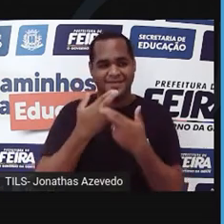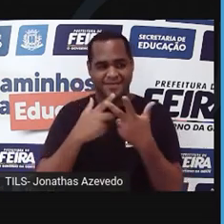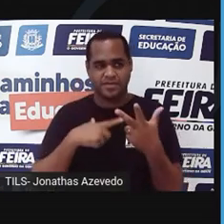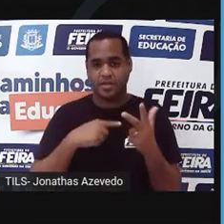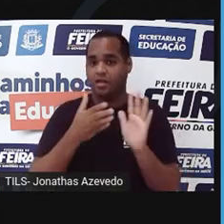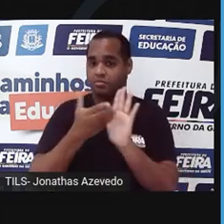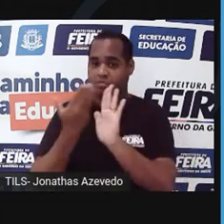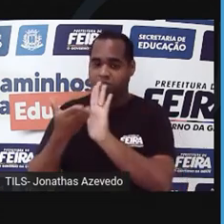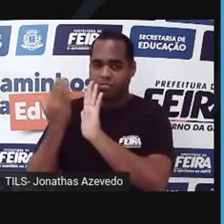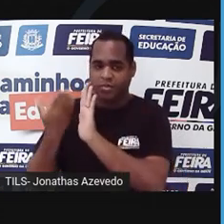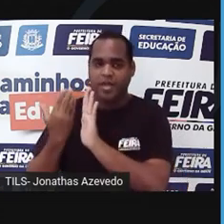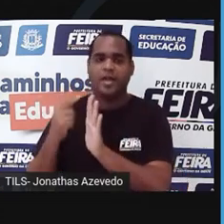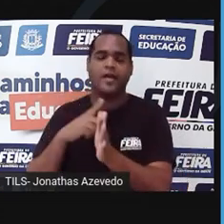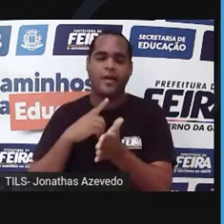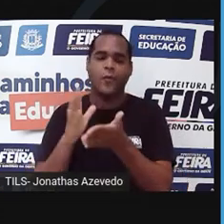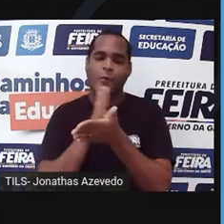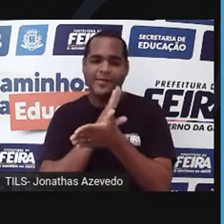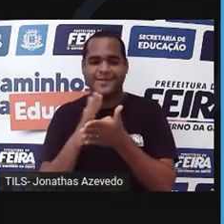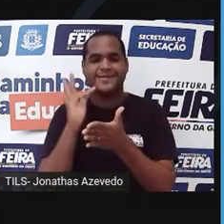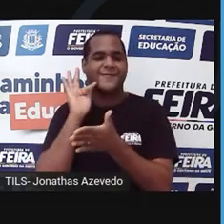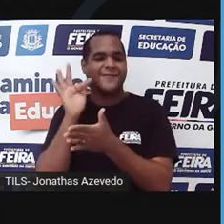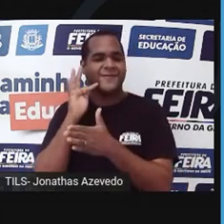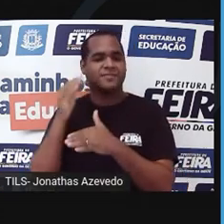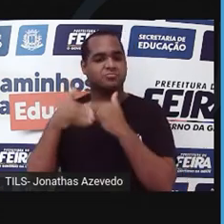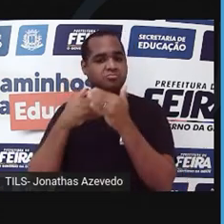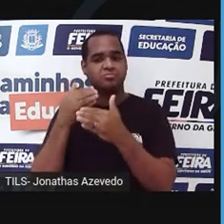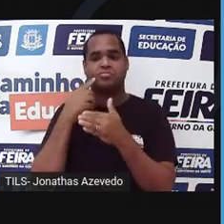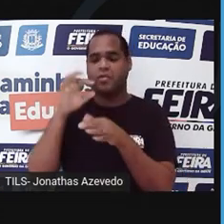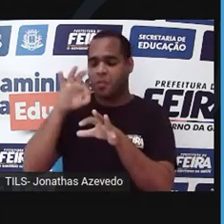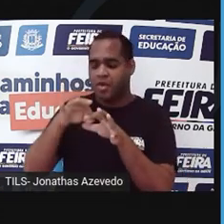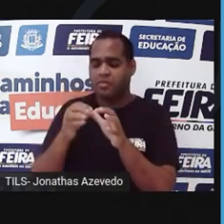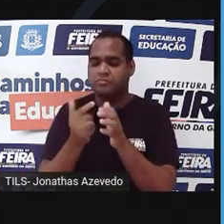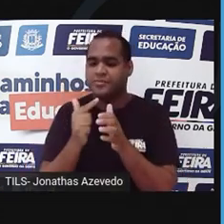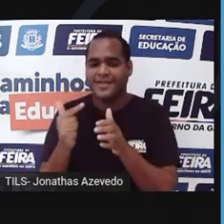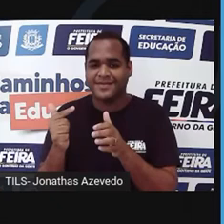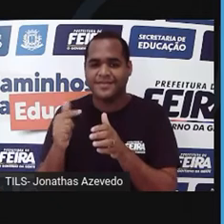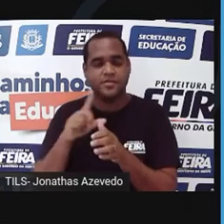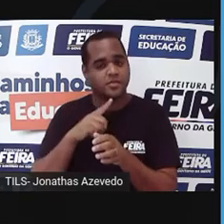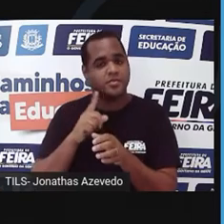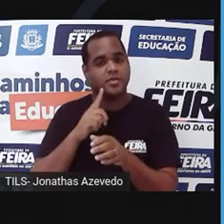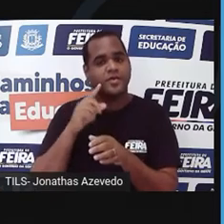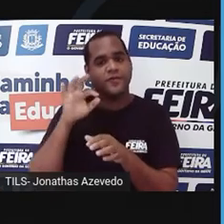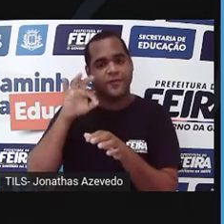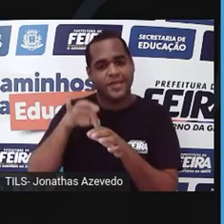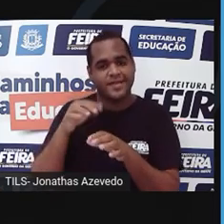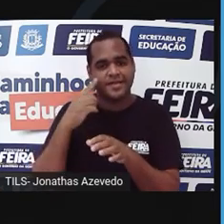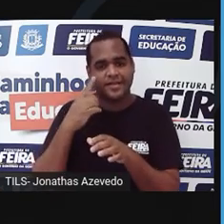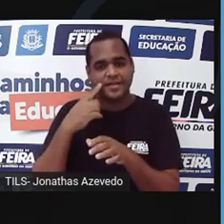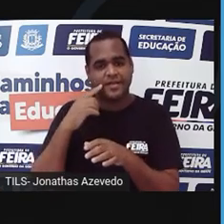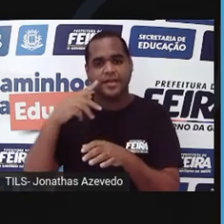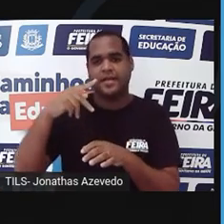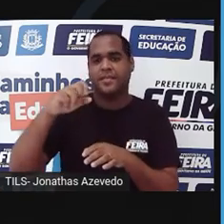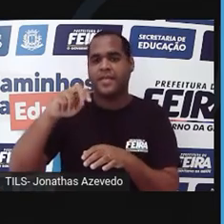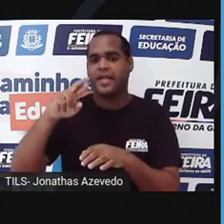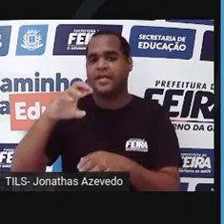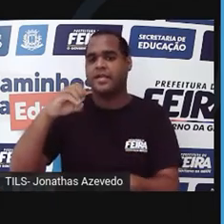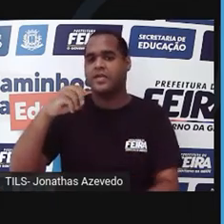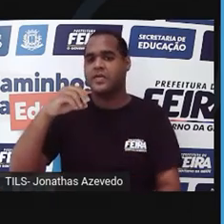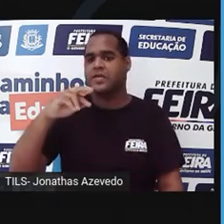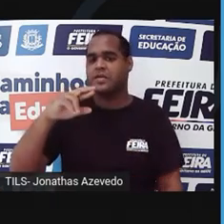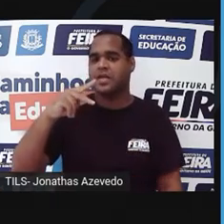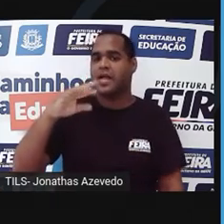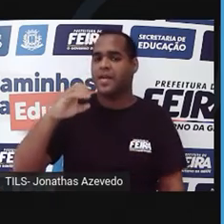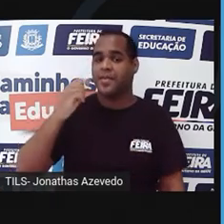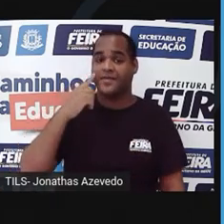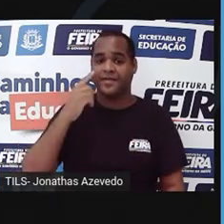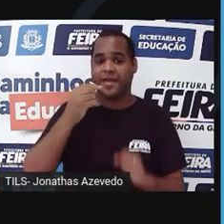exceções, alguns frutos se desenvolvem sem as sementes. Frutos sem sementes são chamados de partenocárpicos, como a